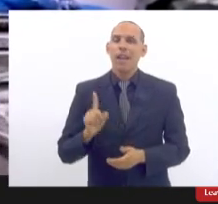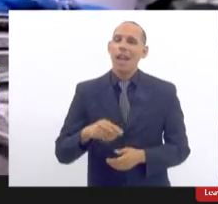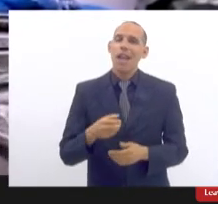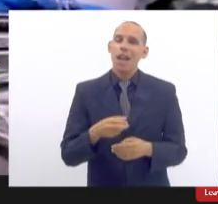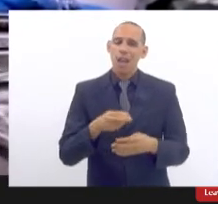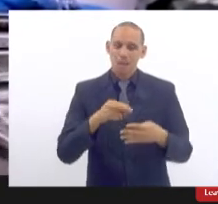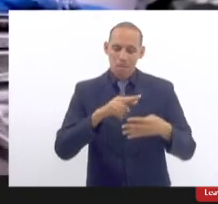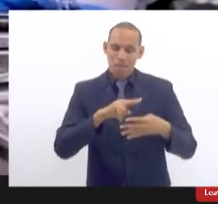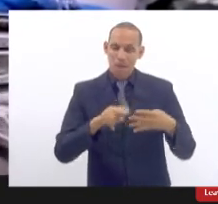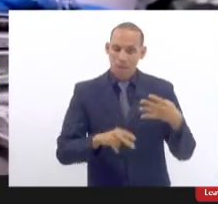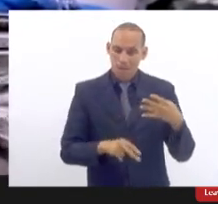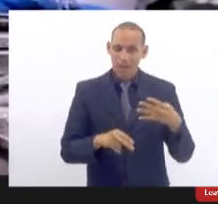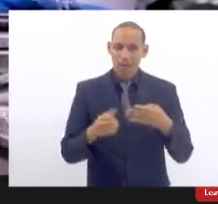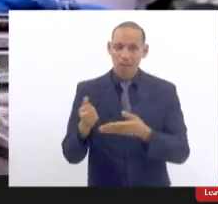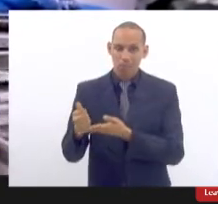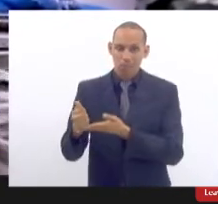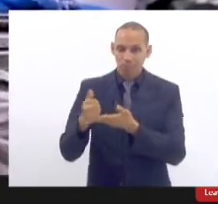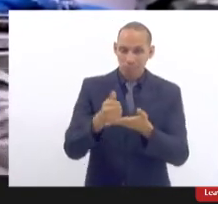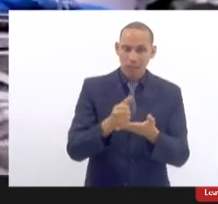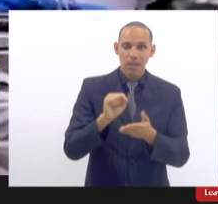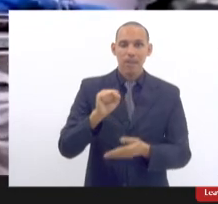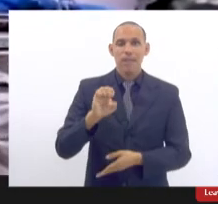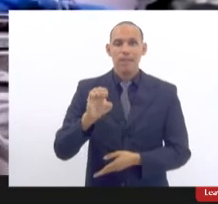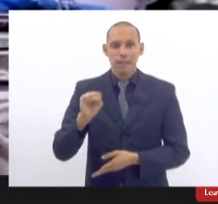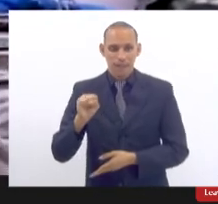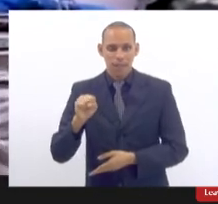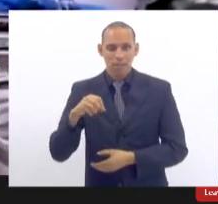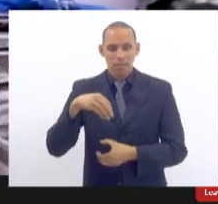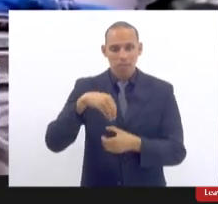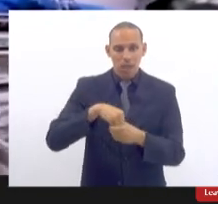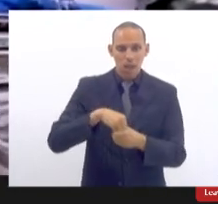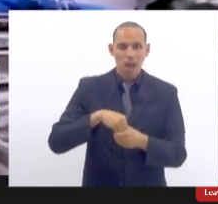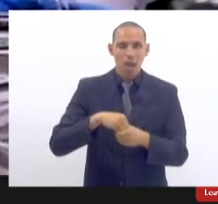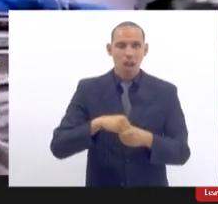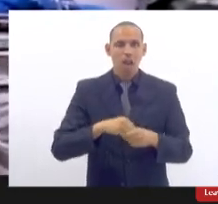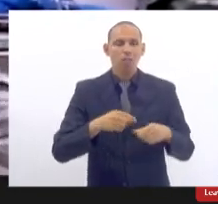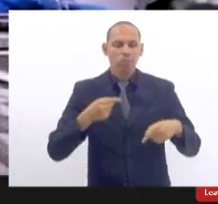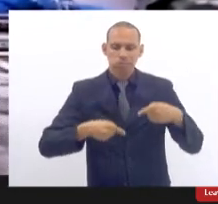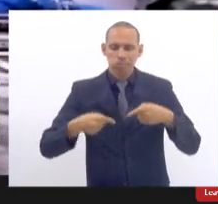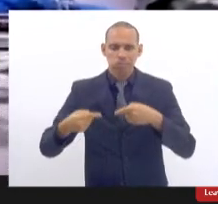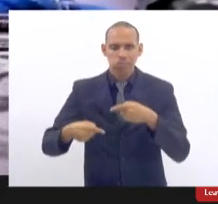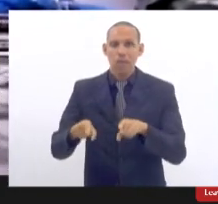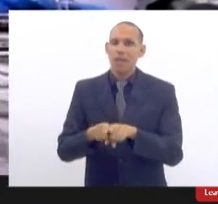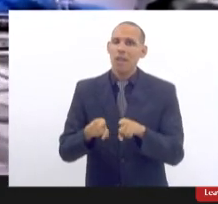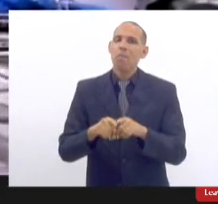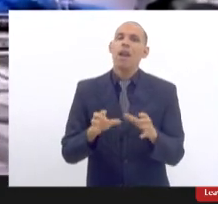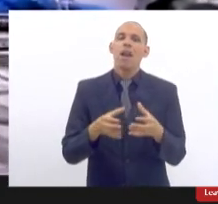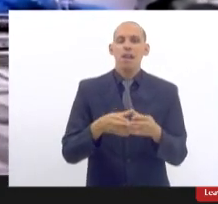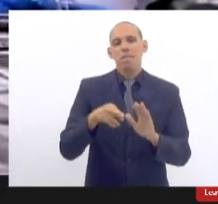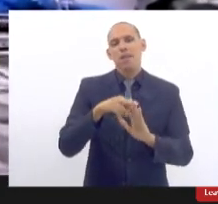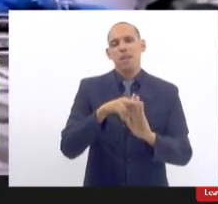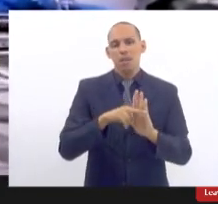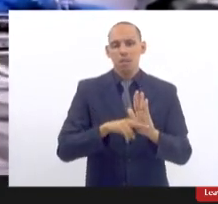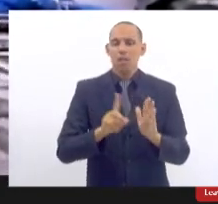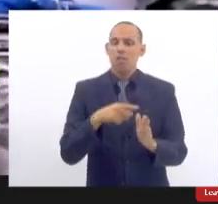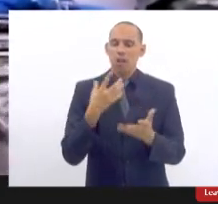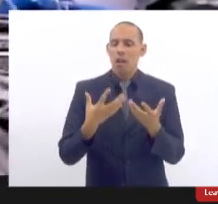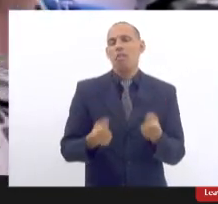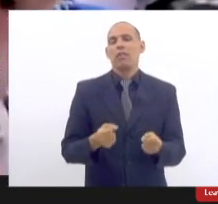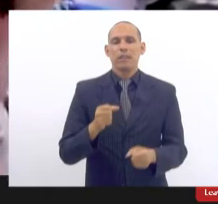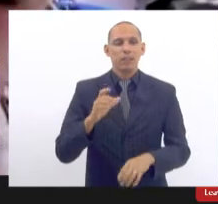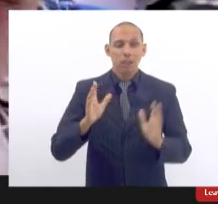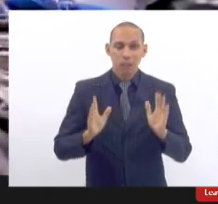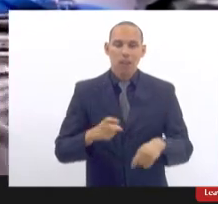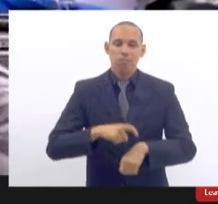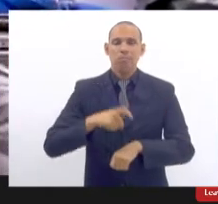levar ainda para a discussão dentro da SES algumas em relação à equipe de regulação especificamente a gente já vai adotar mas